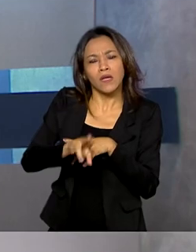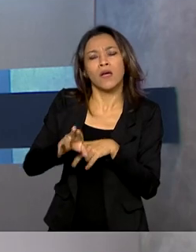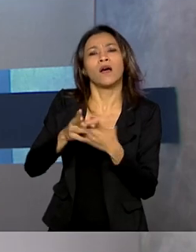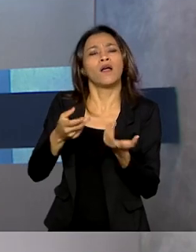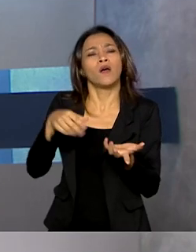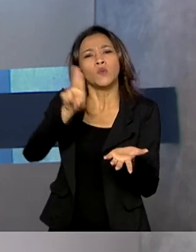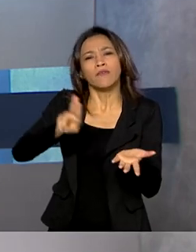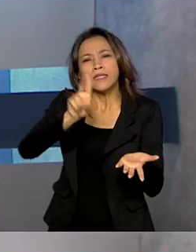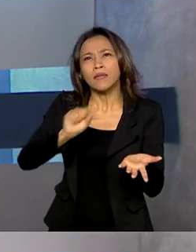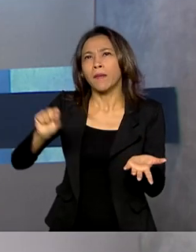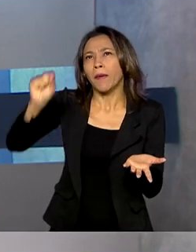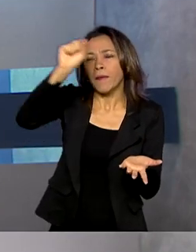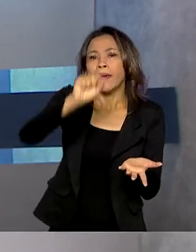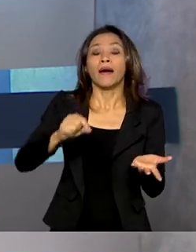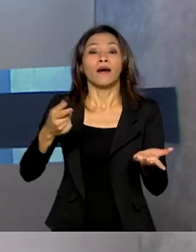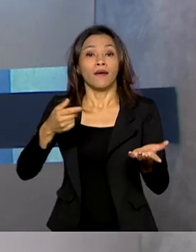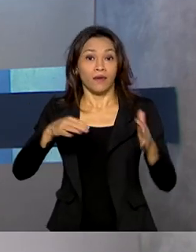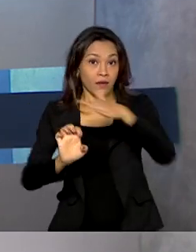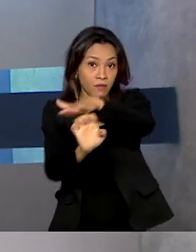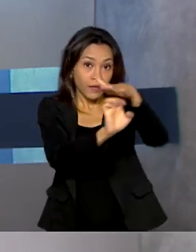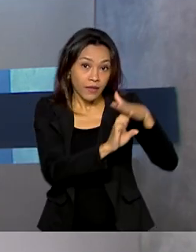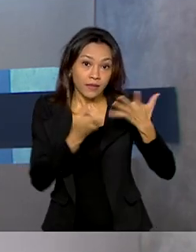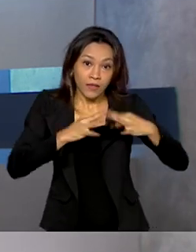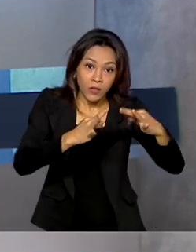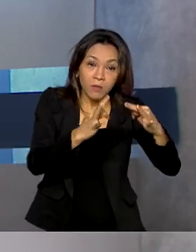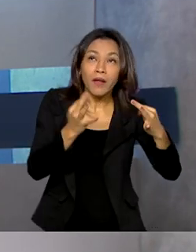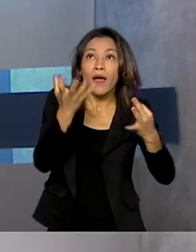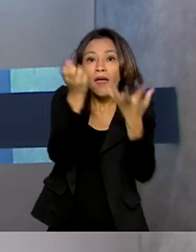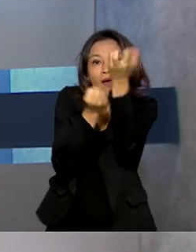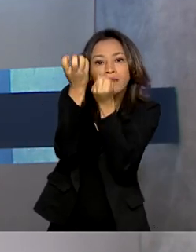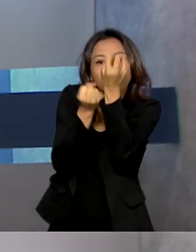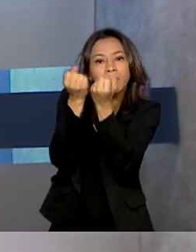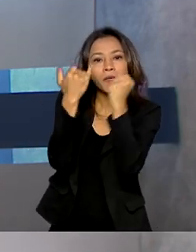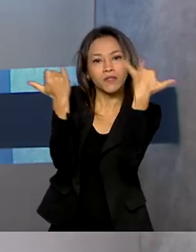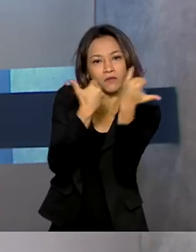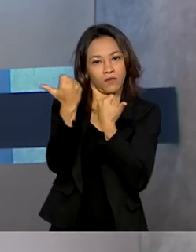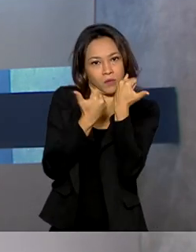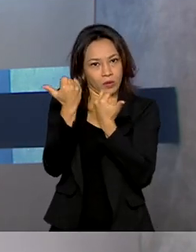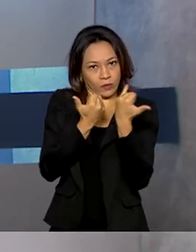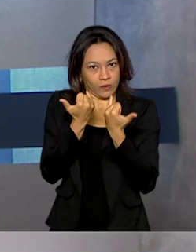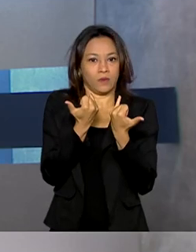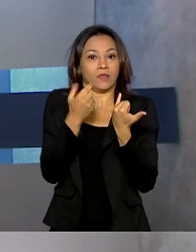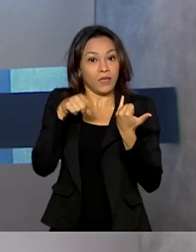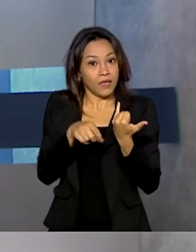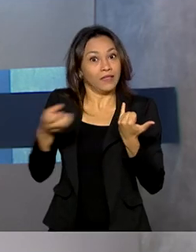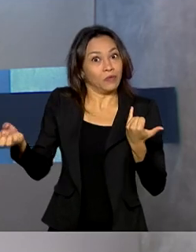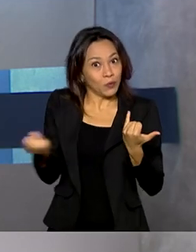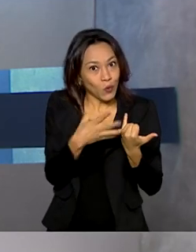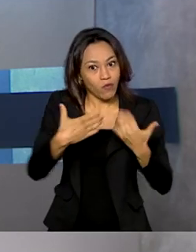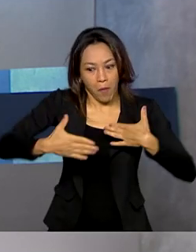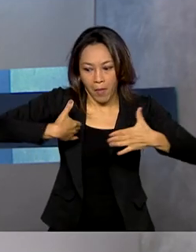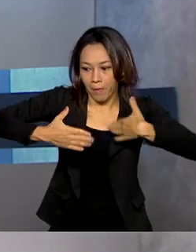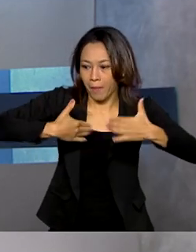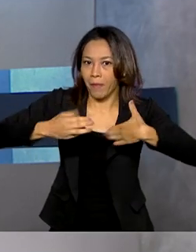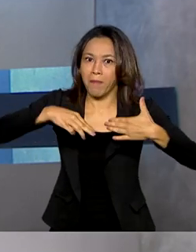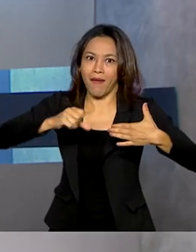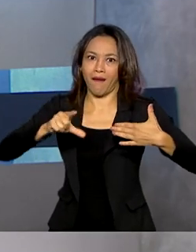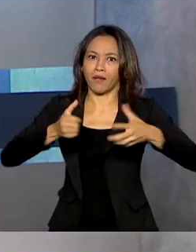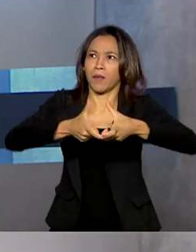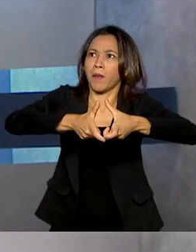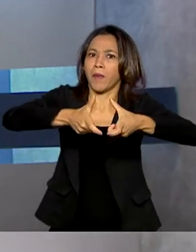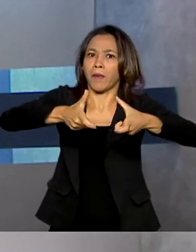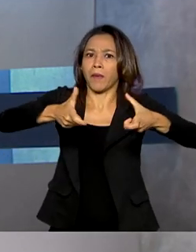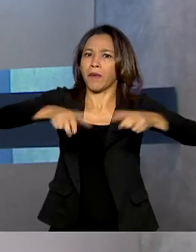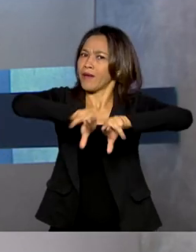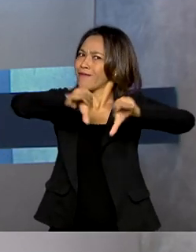empresas de tecnologia para recebimento de dados espaciais. O novo mercado está em ritmo crescente em vários países